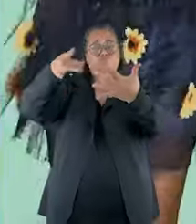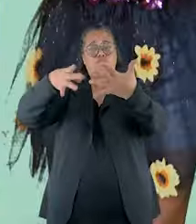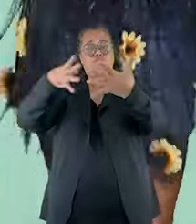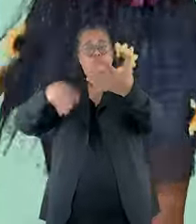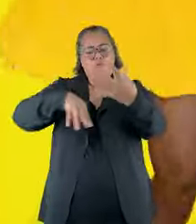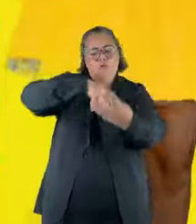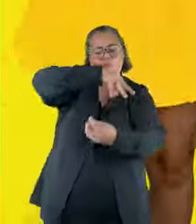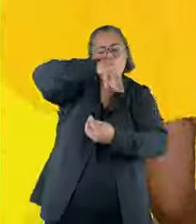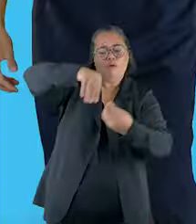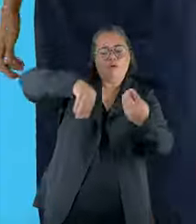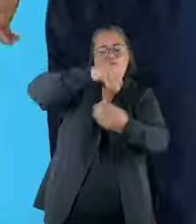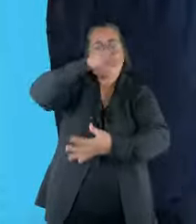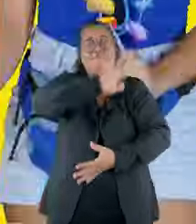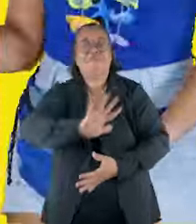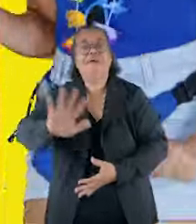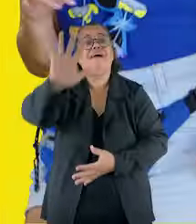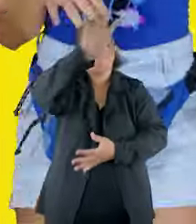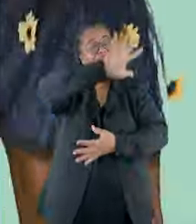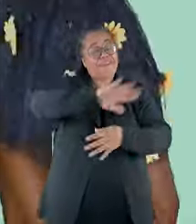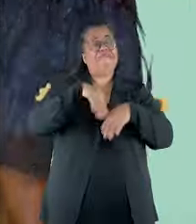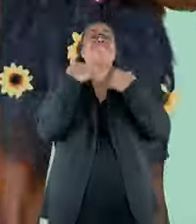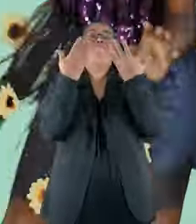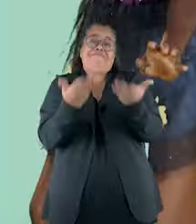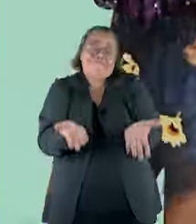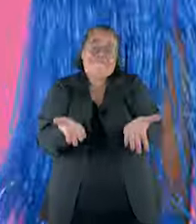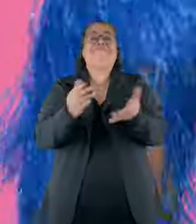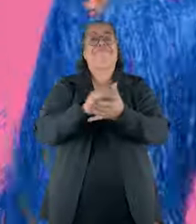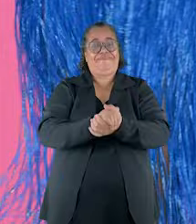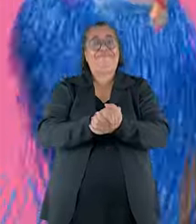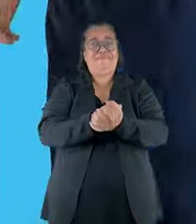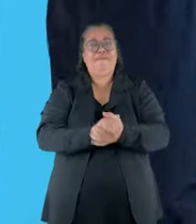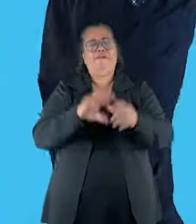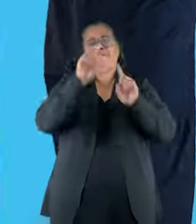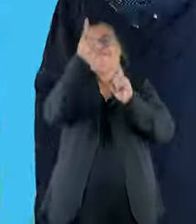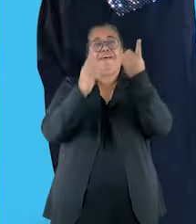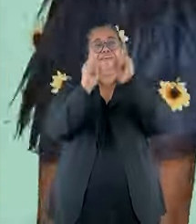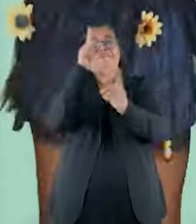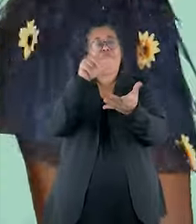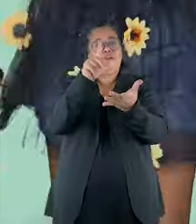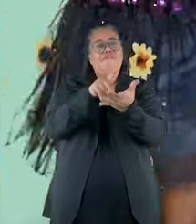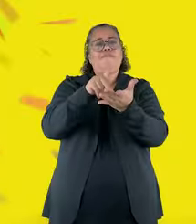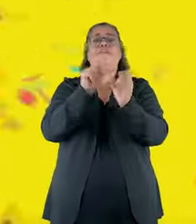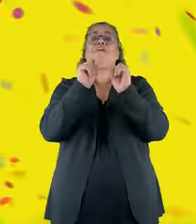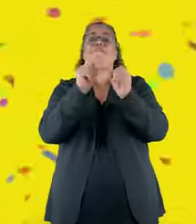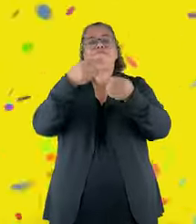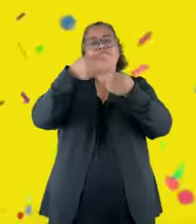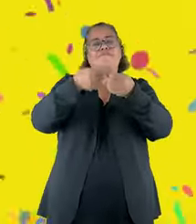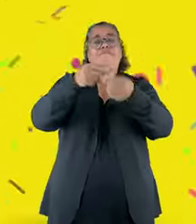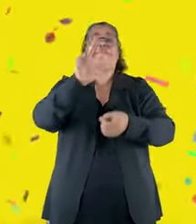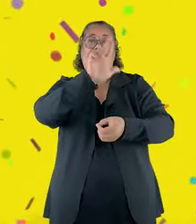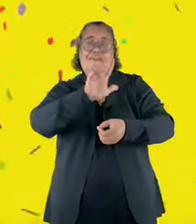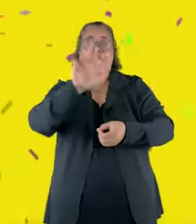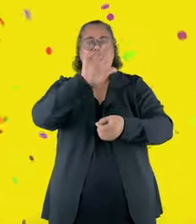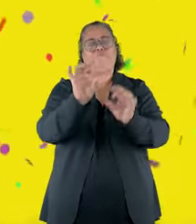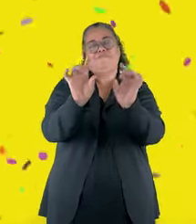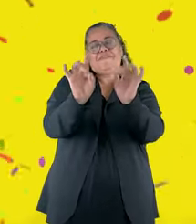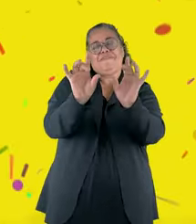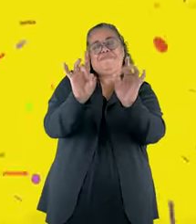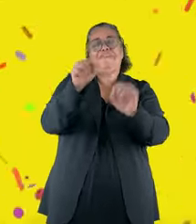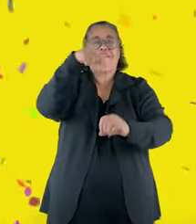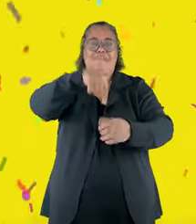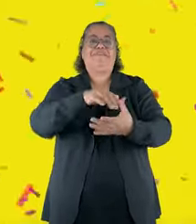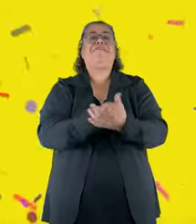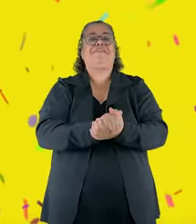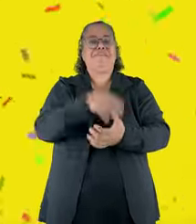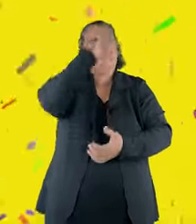máscara, bloquinho pra quem é de desfile, desfile pra quem é de matinê, matinê pra quem é de marchinha, carnaval é carnaval e carnaval pra todo mundo é aqui